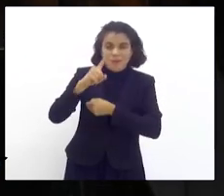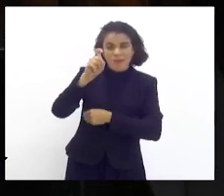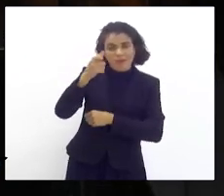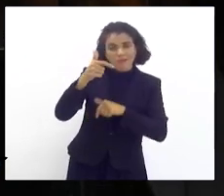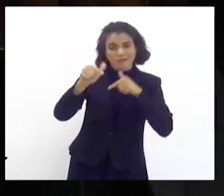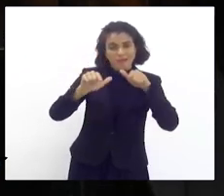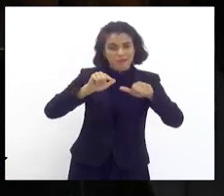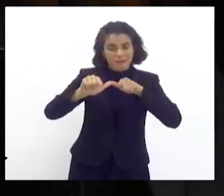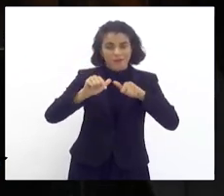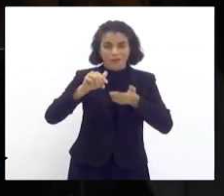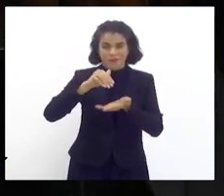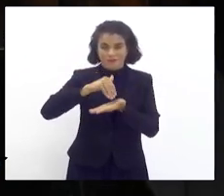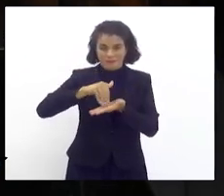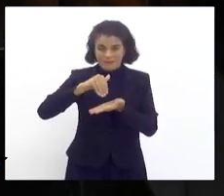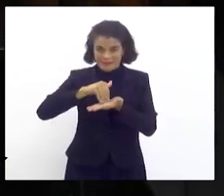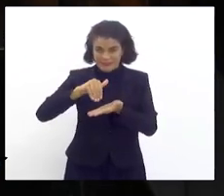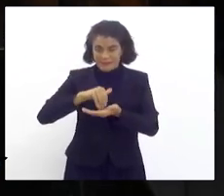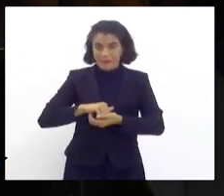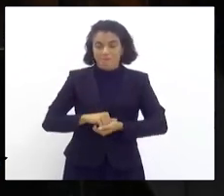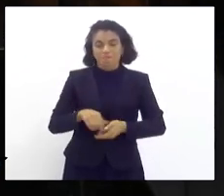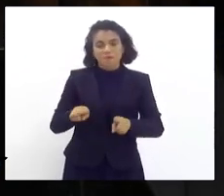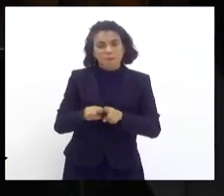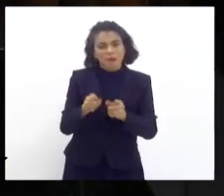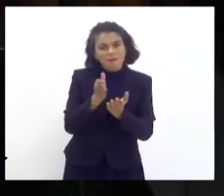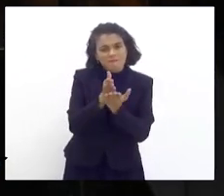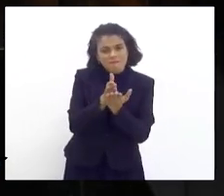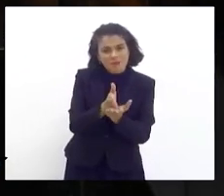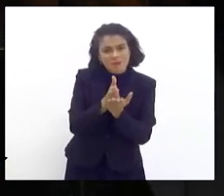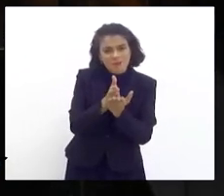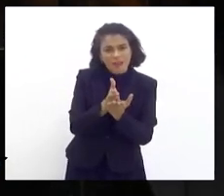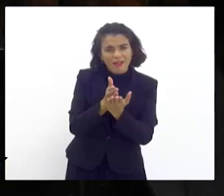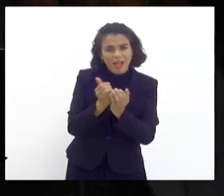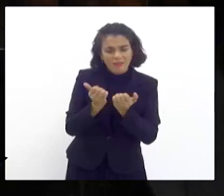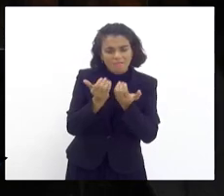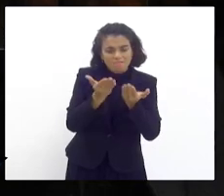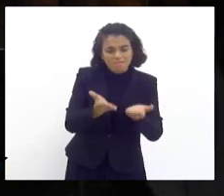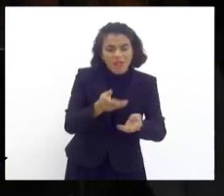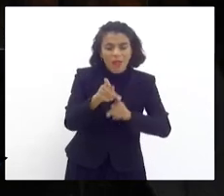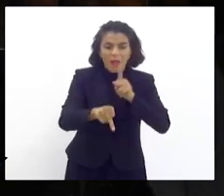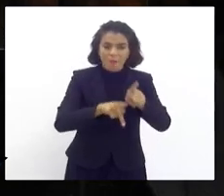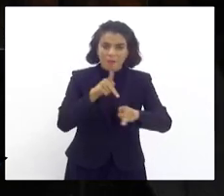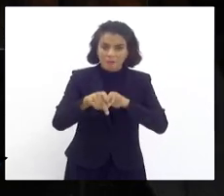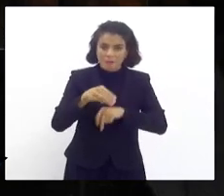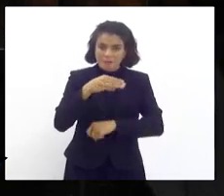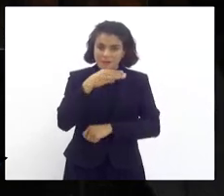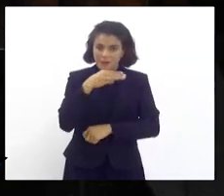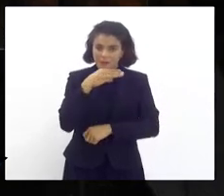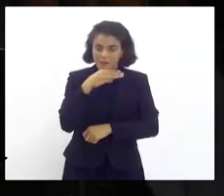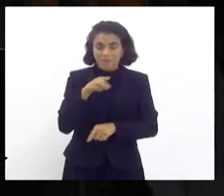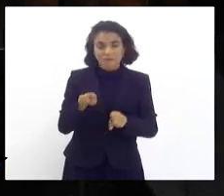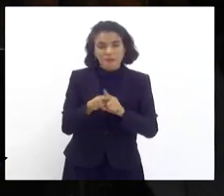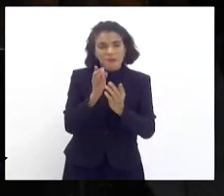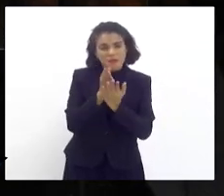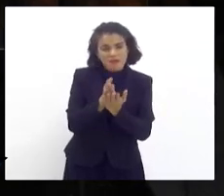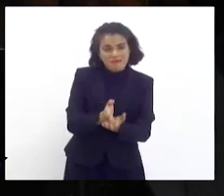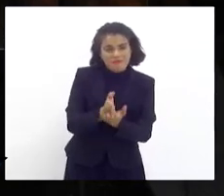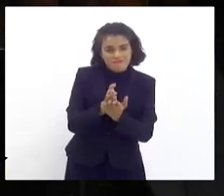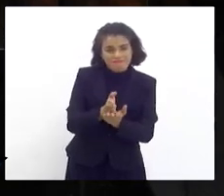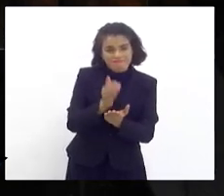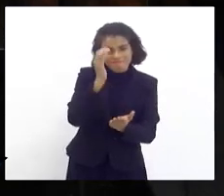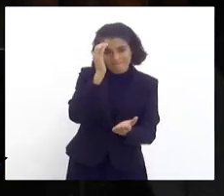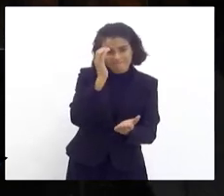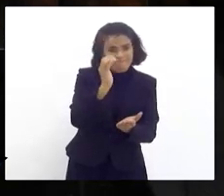secretário. Fidelidade à população de Mangaratiba e fidelidade